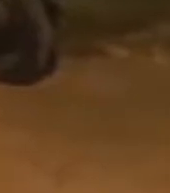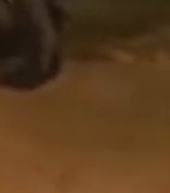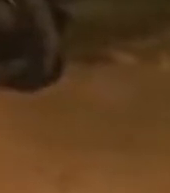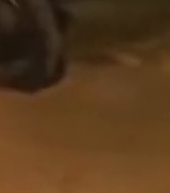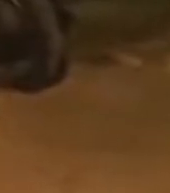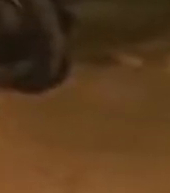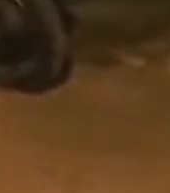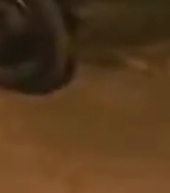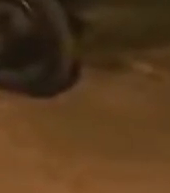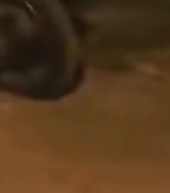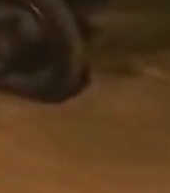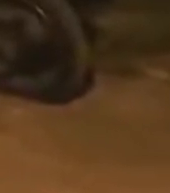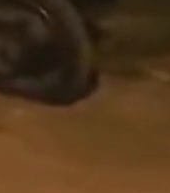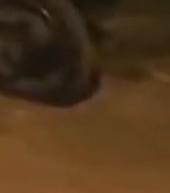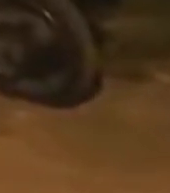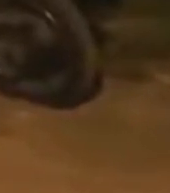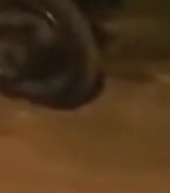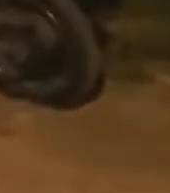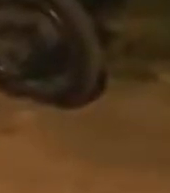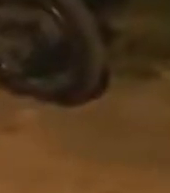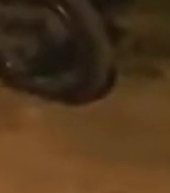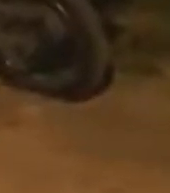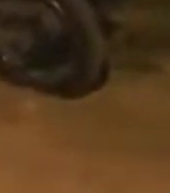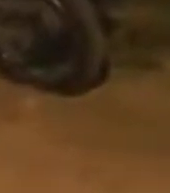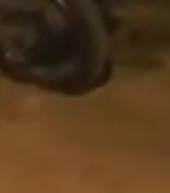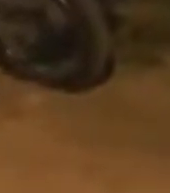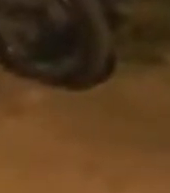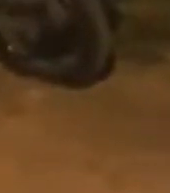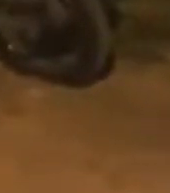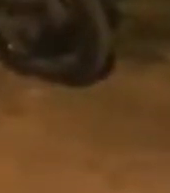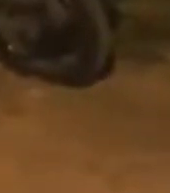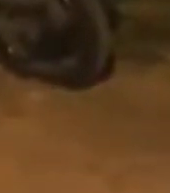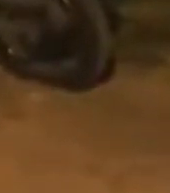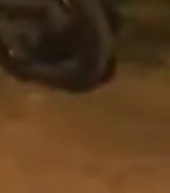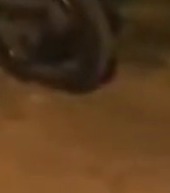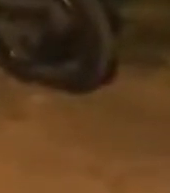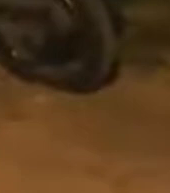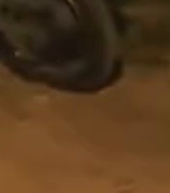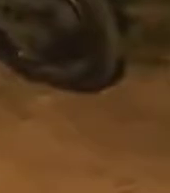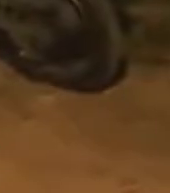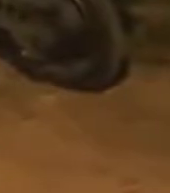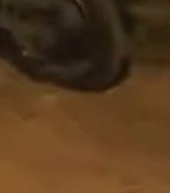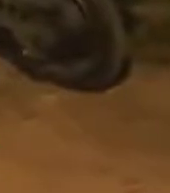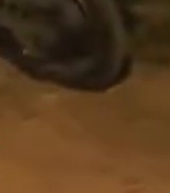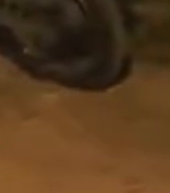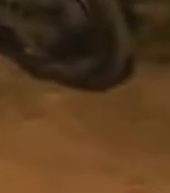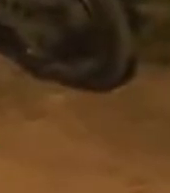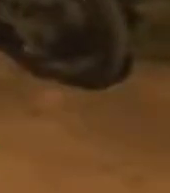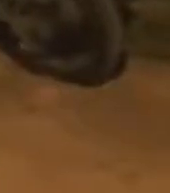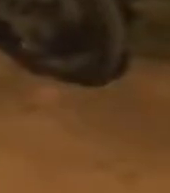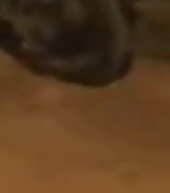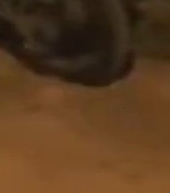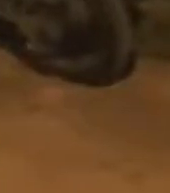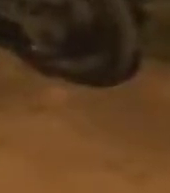patrimônio, cliente, pichou. Palavra é palavra. E nós